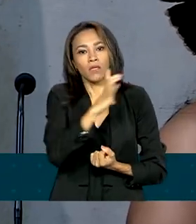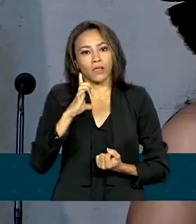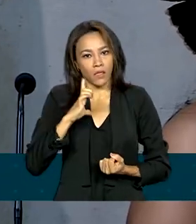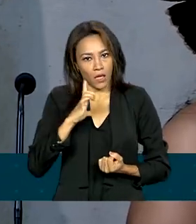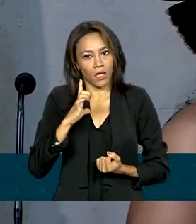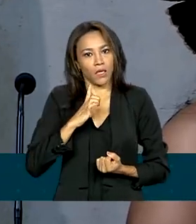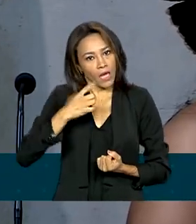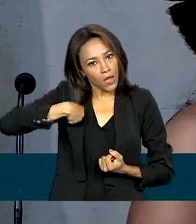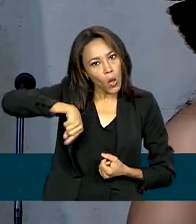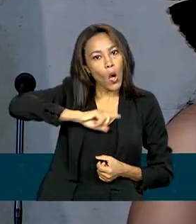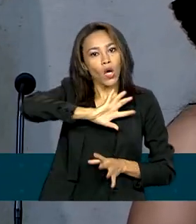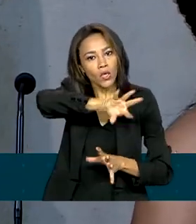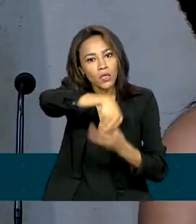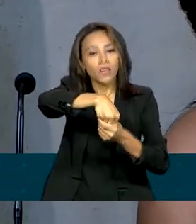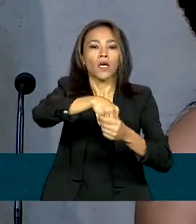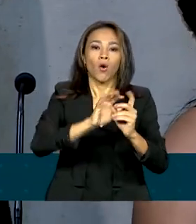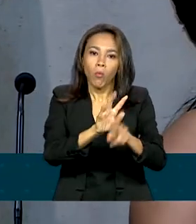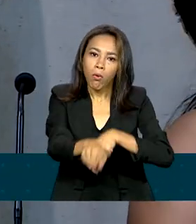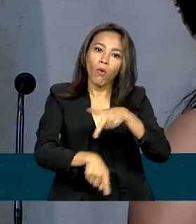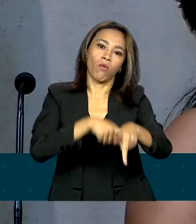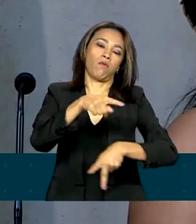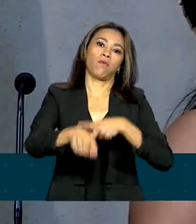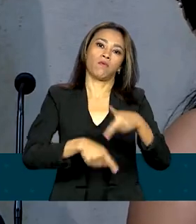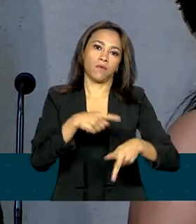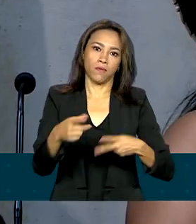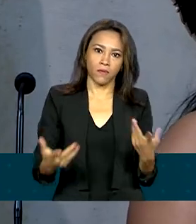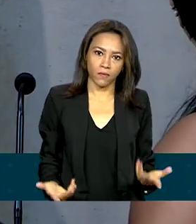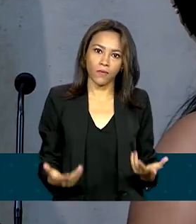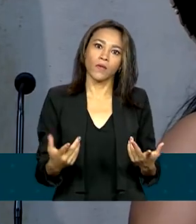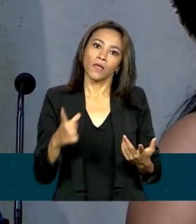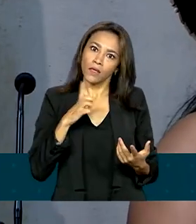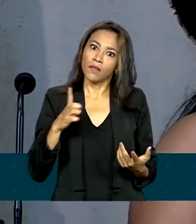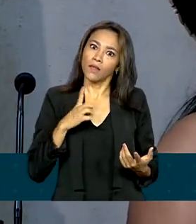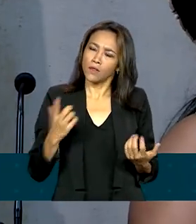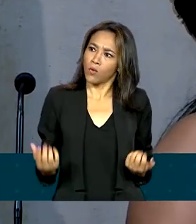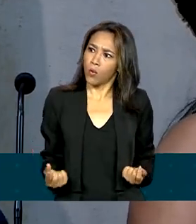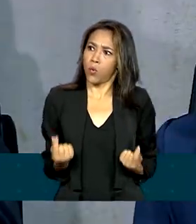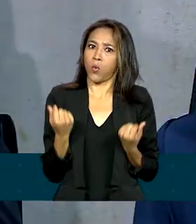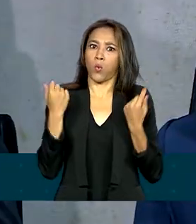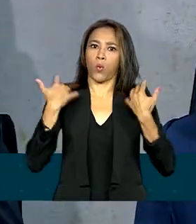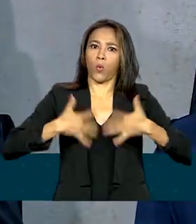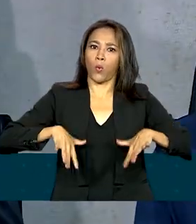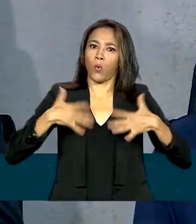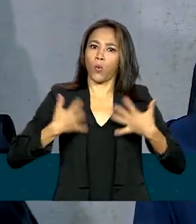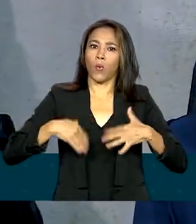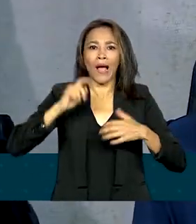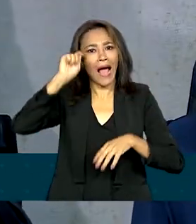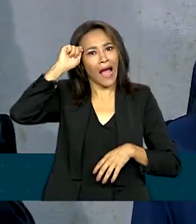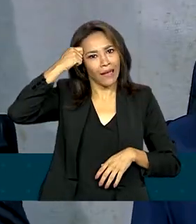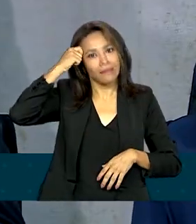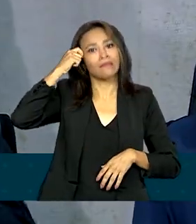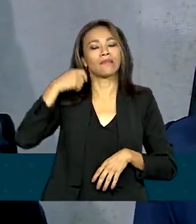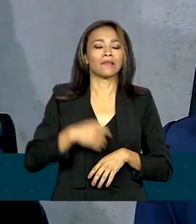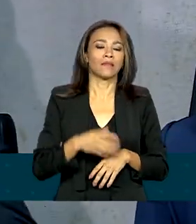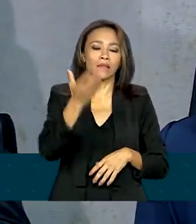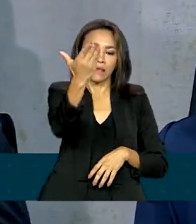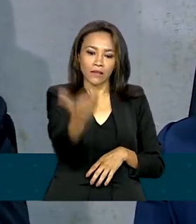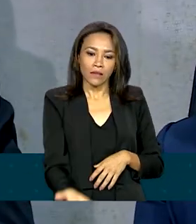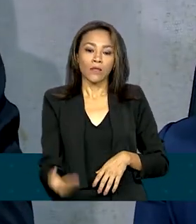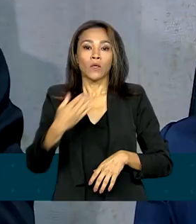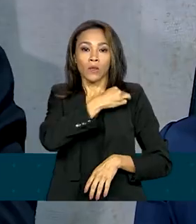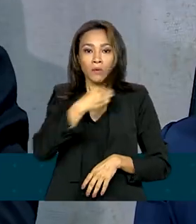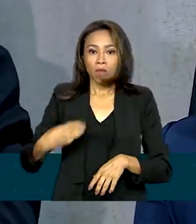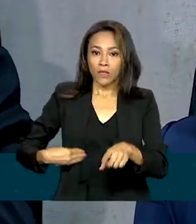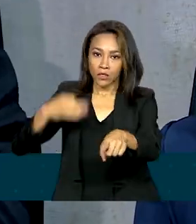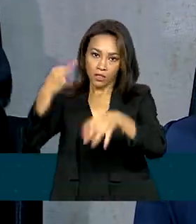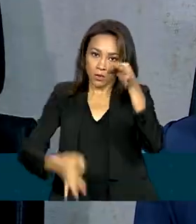somos nós. É um povo que tem na sua riqueza a diversidade de raças. O ministro da Justiça, Flávio Dino, disse que